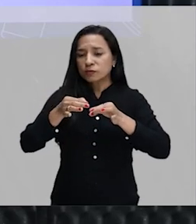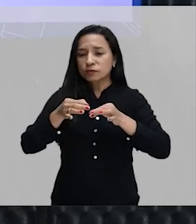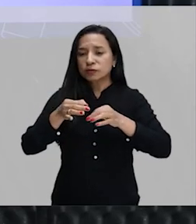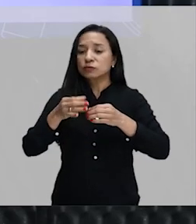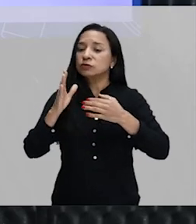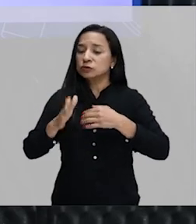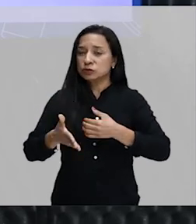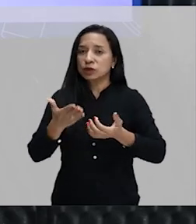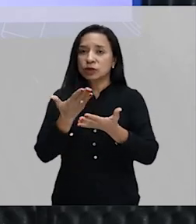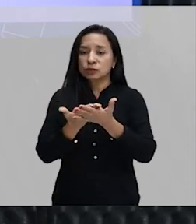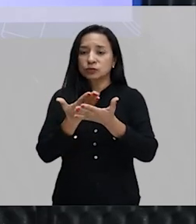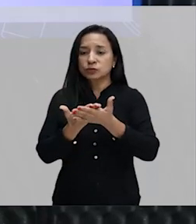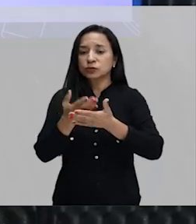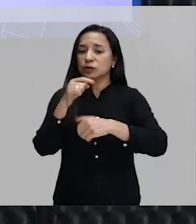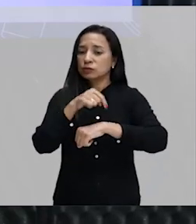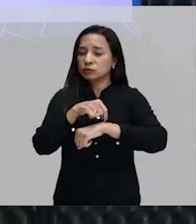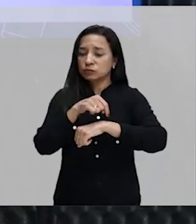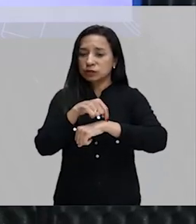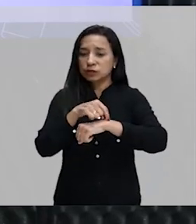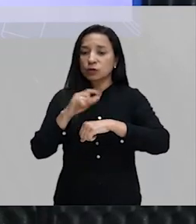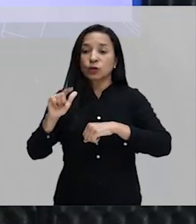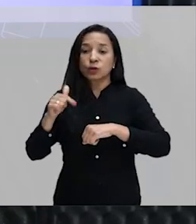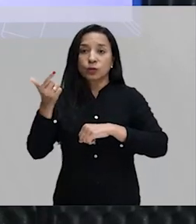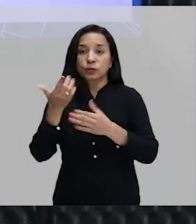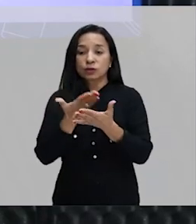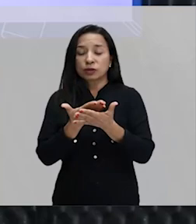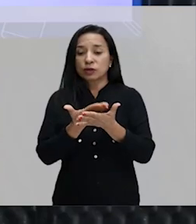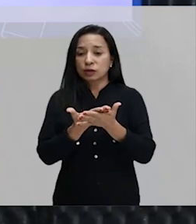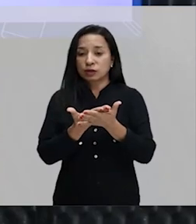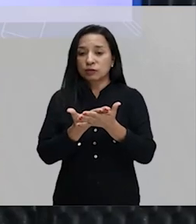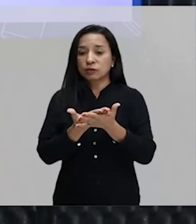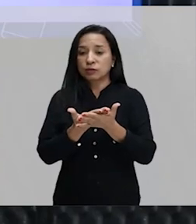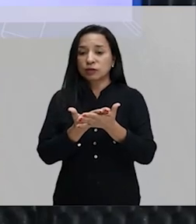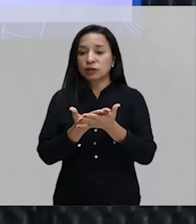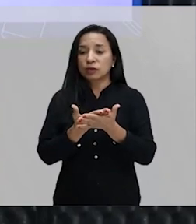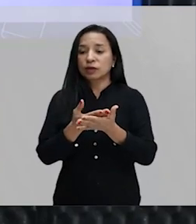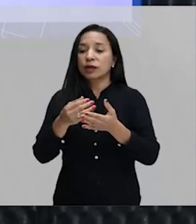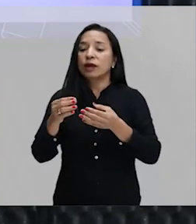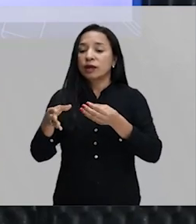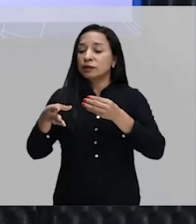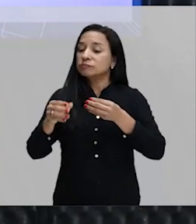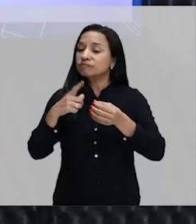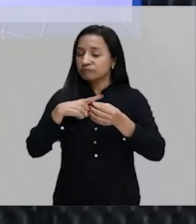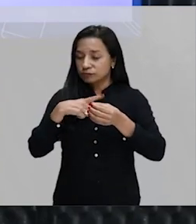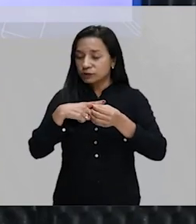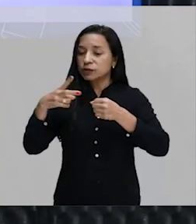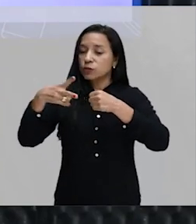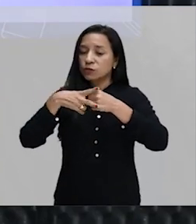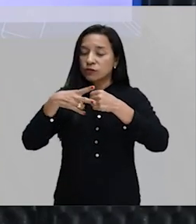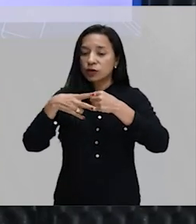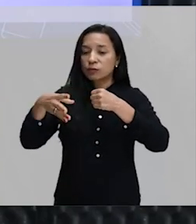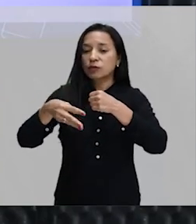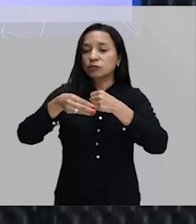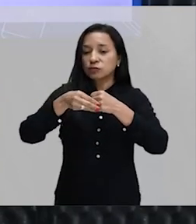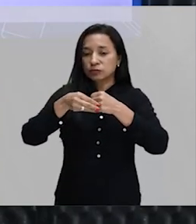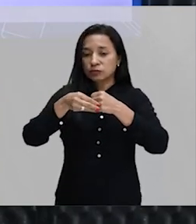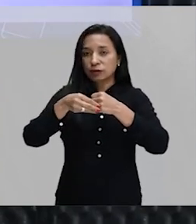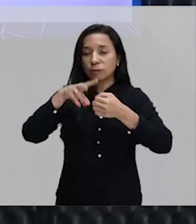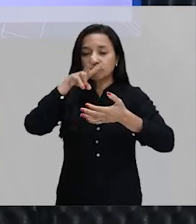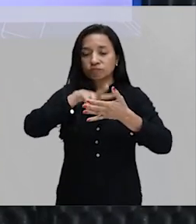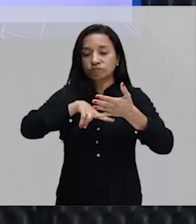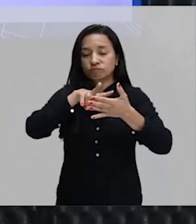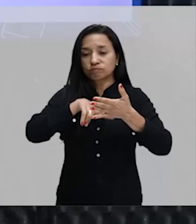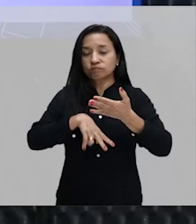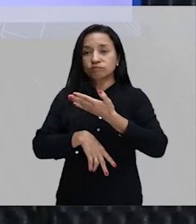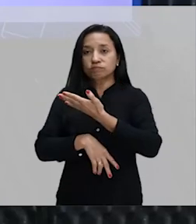outra aula, tá? Que é o mais que perfeito, que também pede um verbo auxiliar. Como é que vai ficar? Yo había tenido,